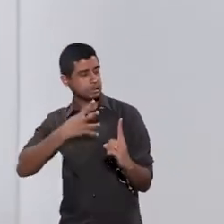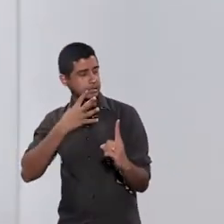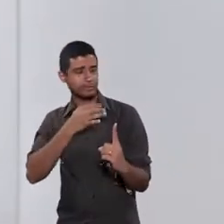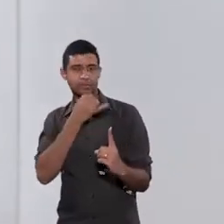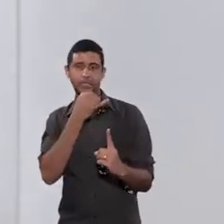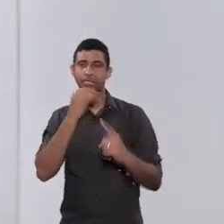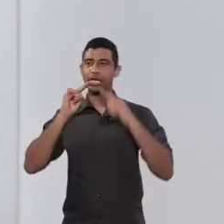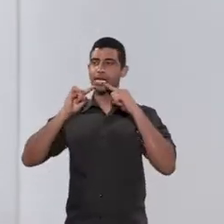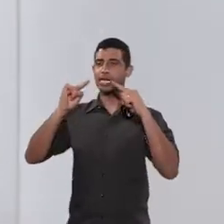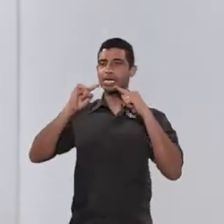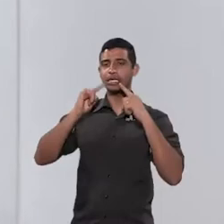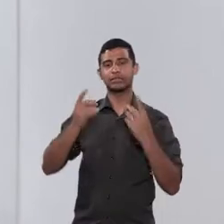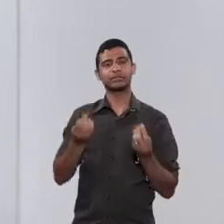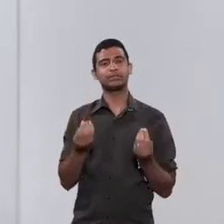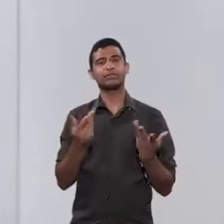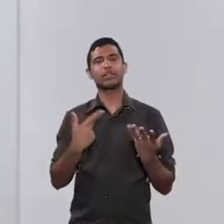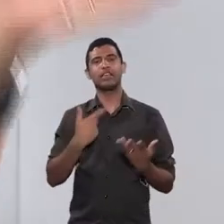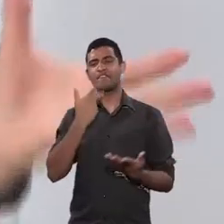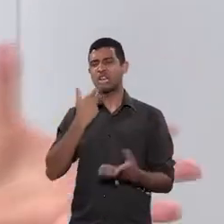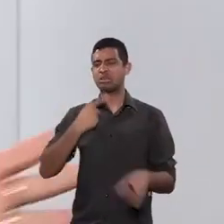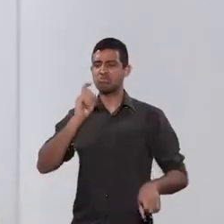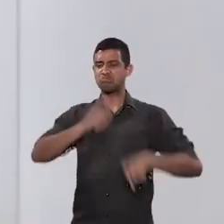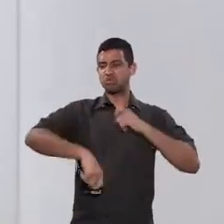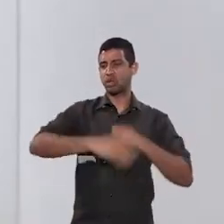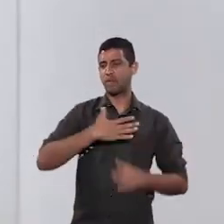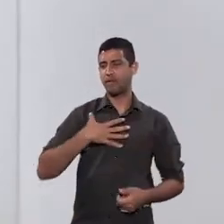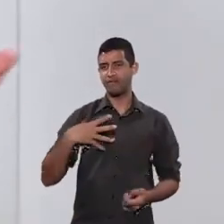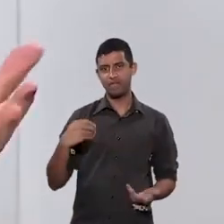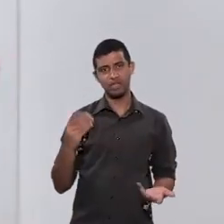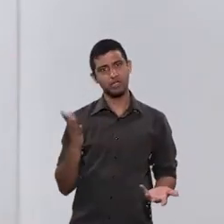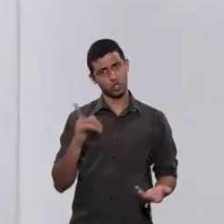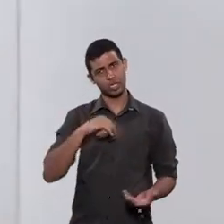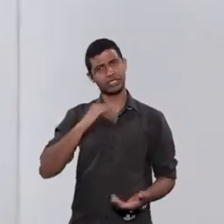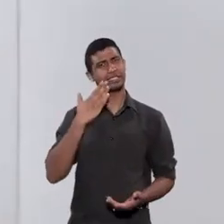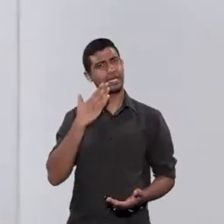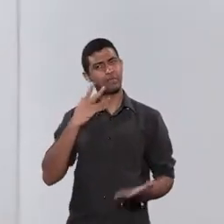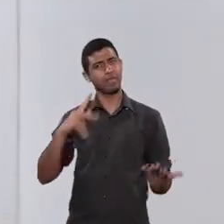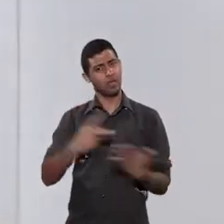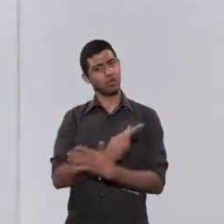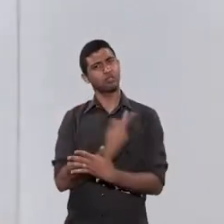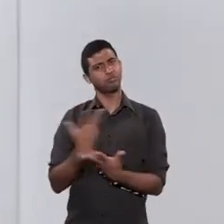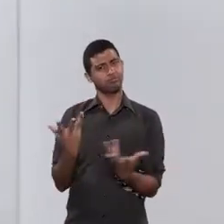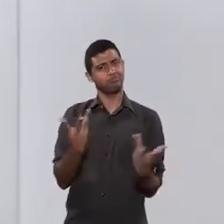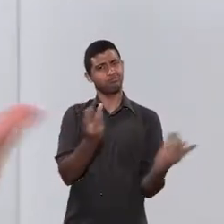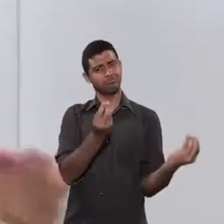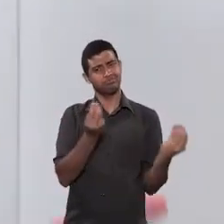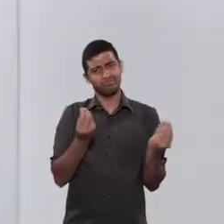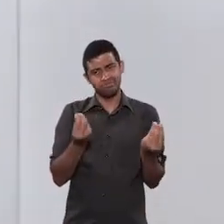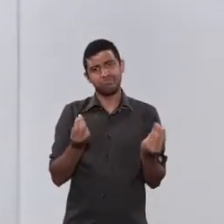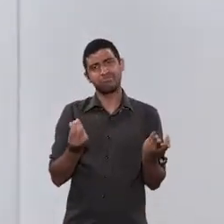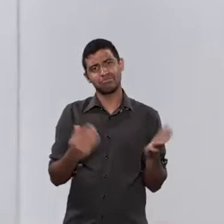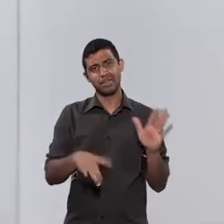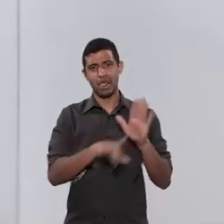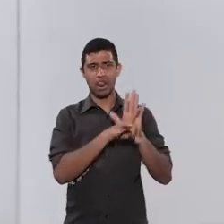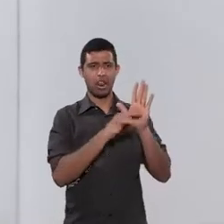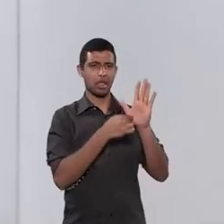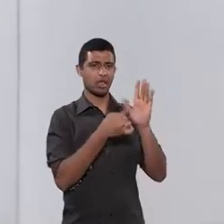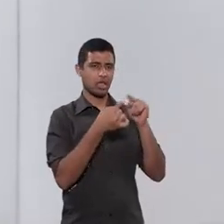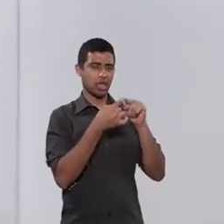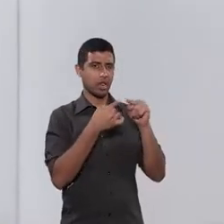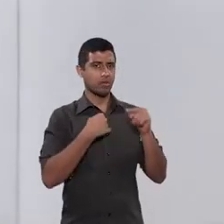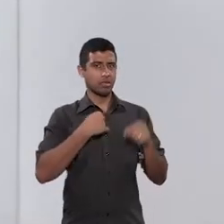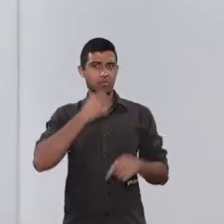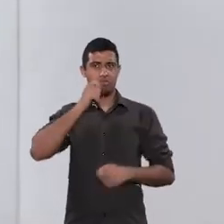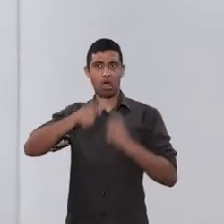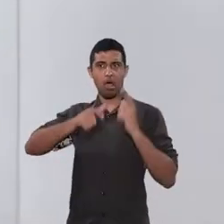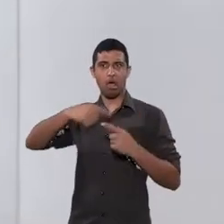por exemplo, de que eu quero, vou dizer que abusou da minha filha, como a gente sabe que existem até esses extremos da lei, que são as